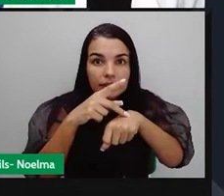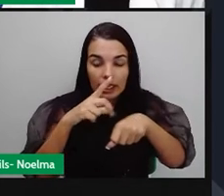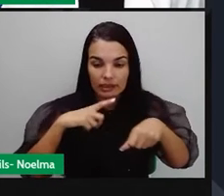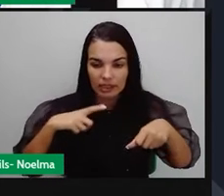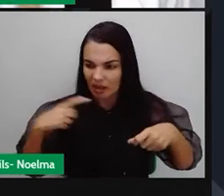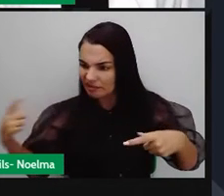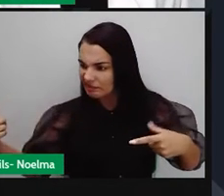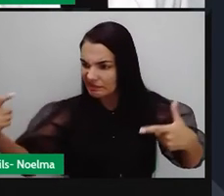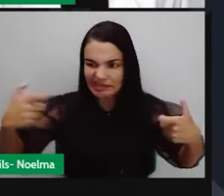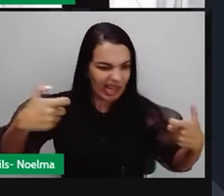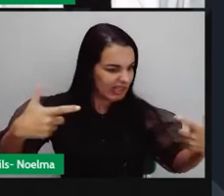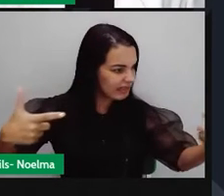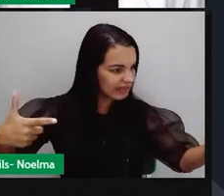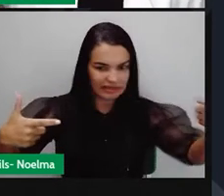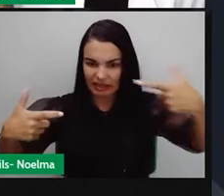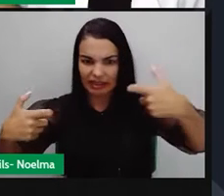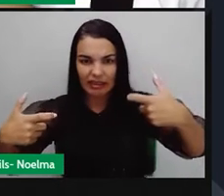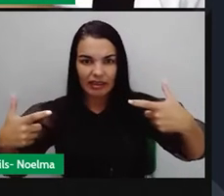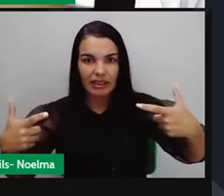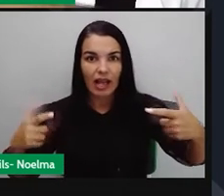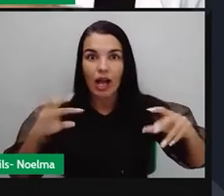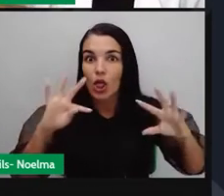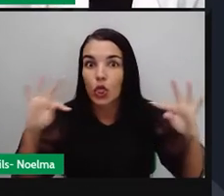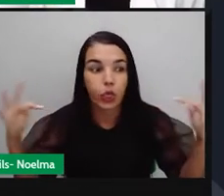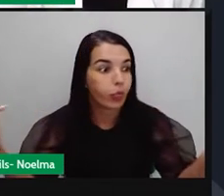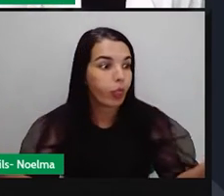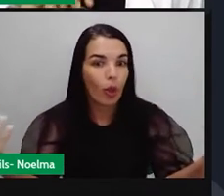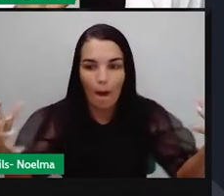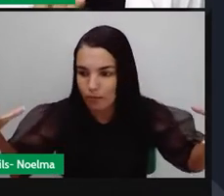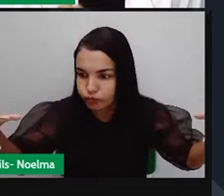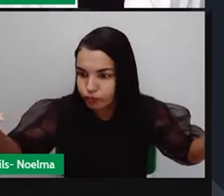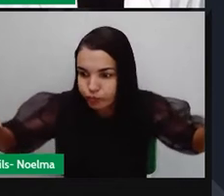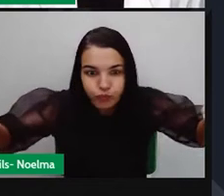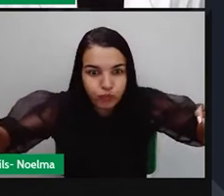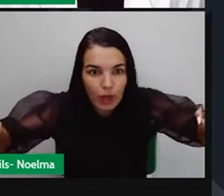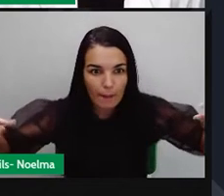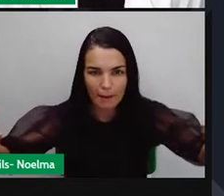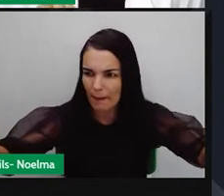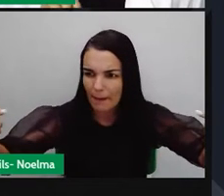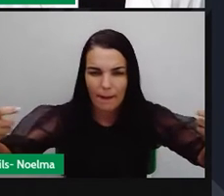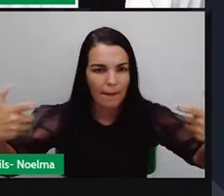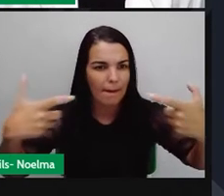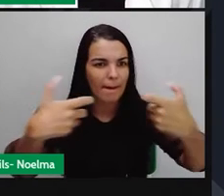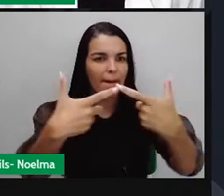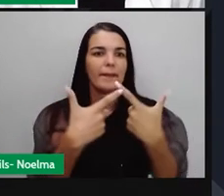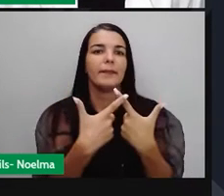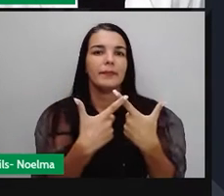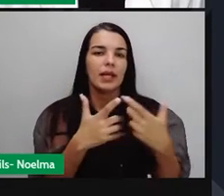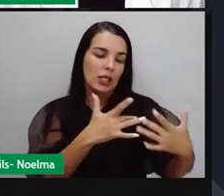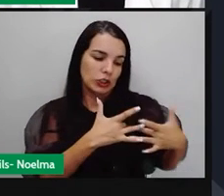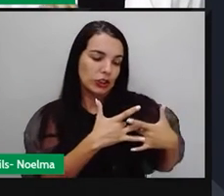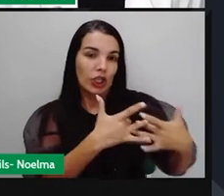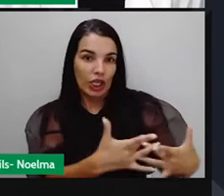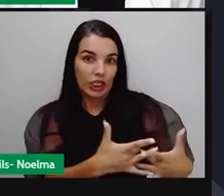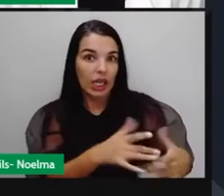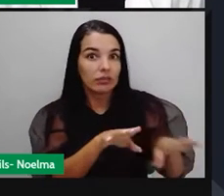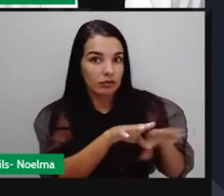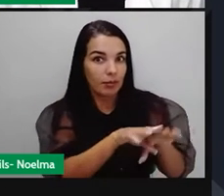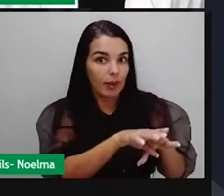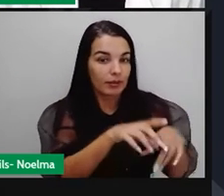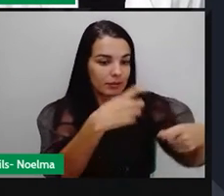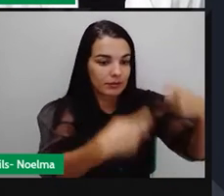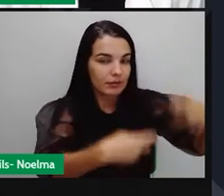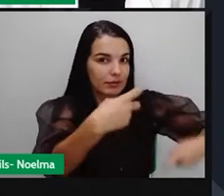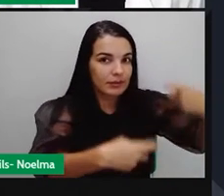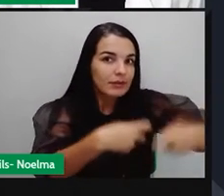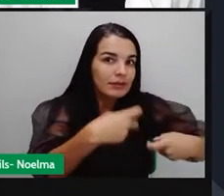atacado por algum país de fora, todos os outros se uniriam em solidariedade a esse país